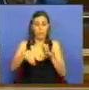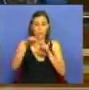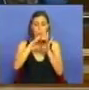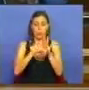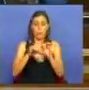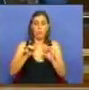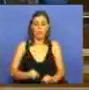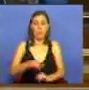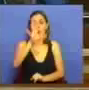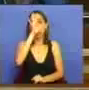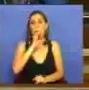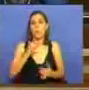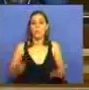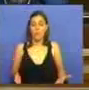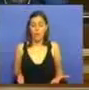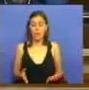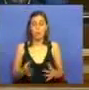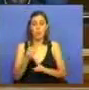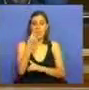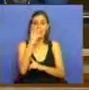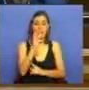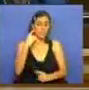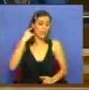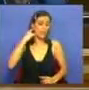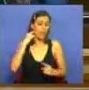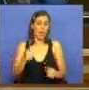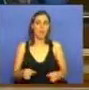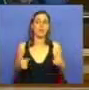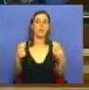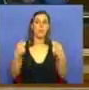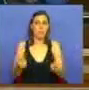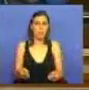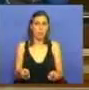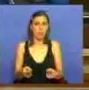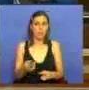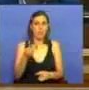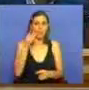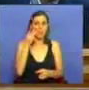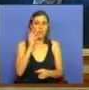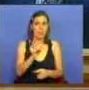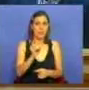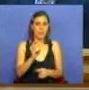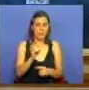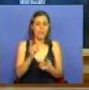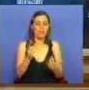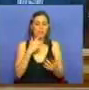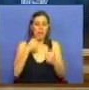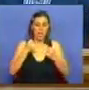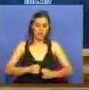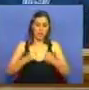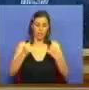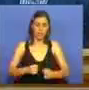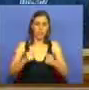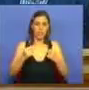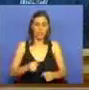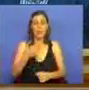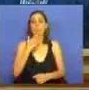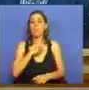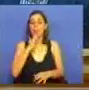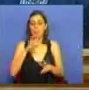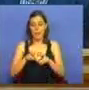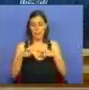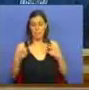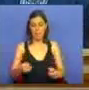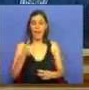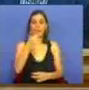programa do Governo, três anos depois, e três anos de grandes insistências pela parte, pelo menos, da